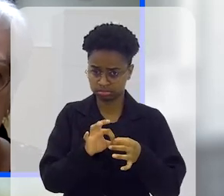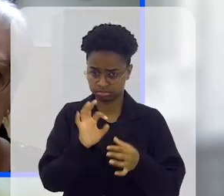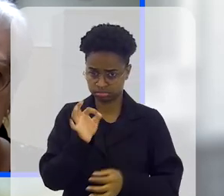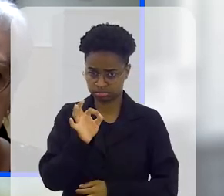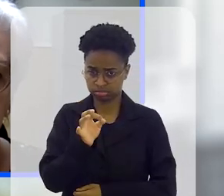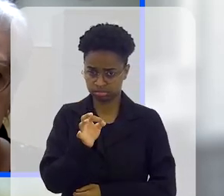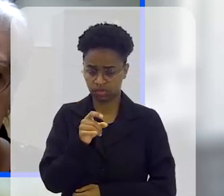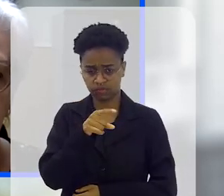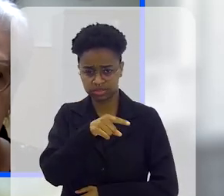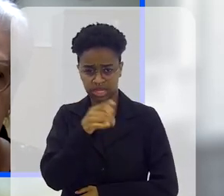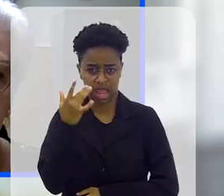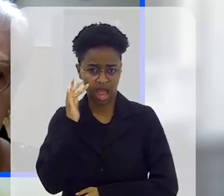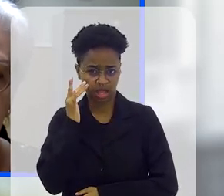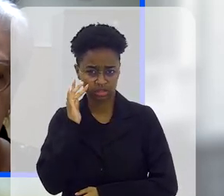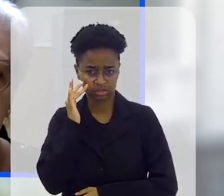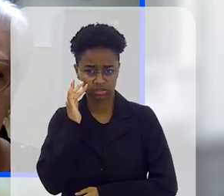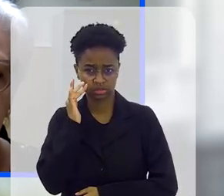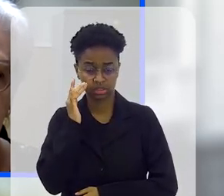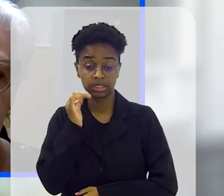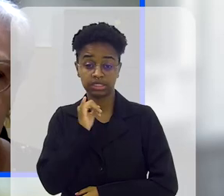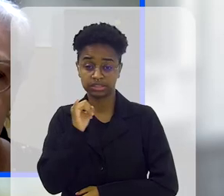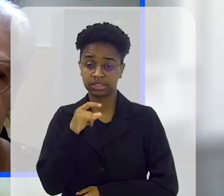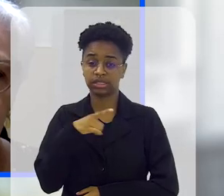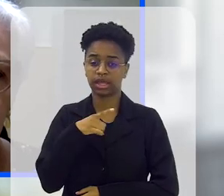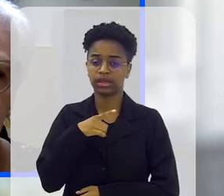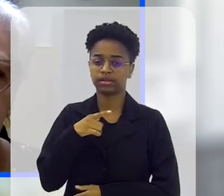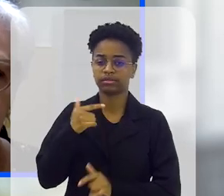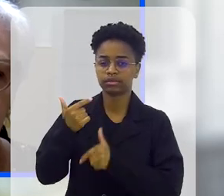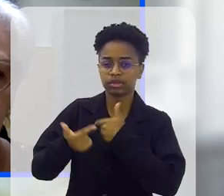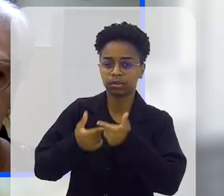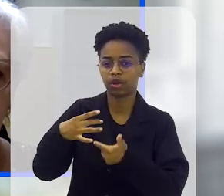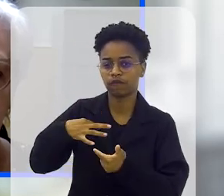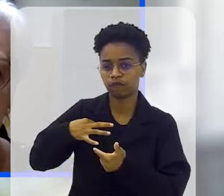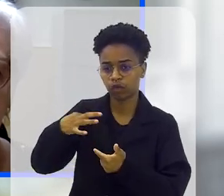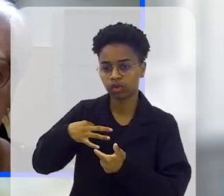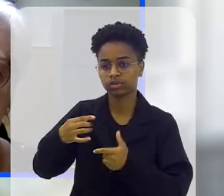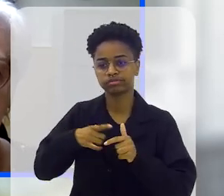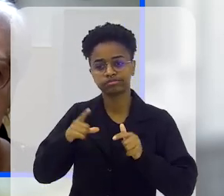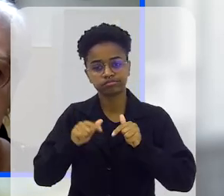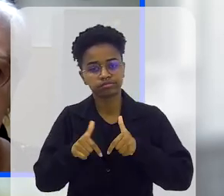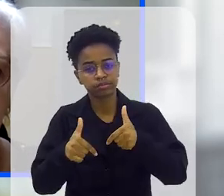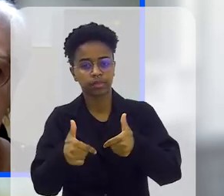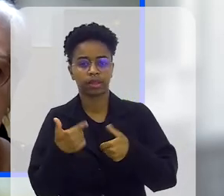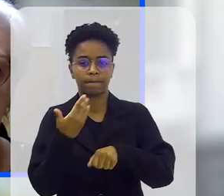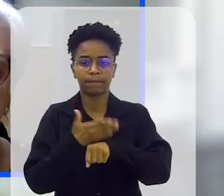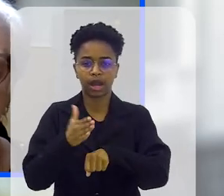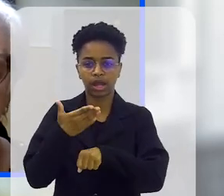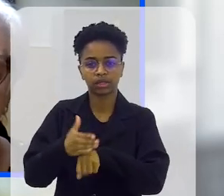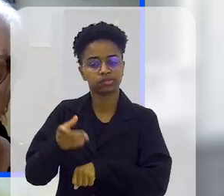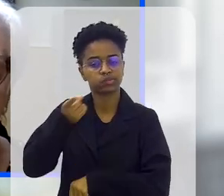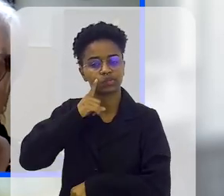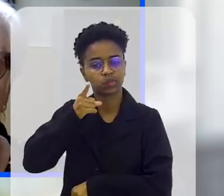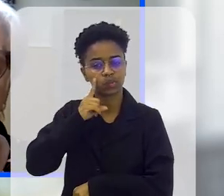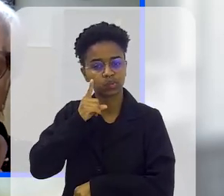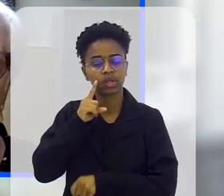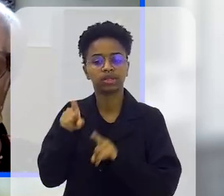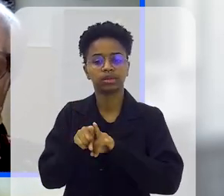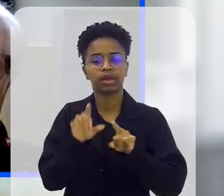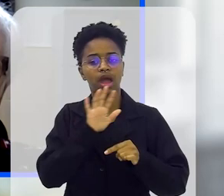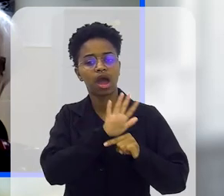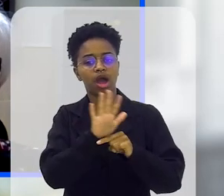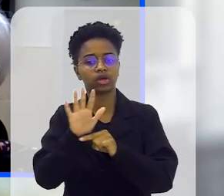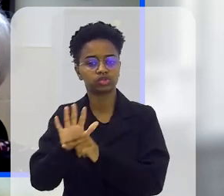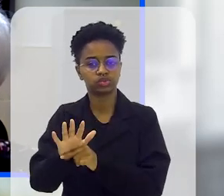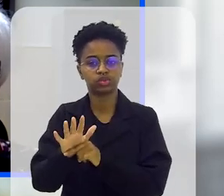associado a isso? Você acha que quanto mais trabalhos voluntários, quanto mais esses exercícios têm que ser praticados diariamente,